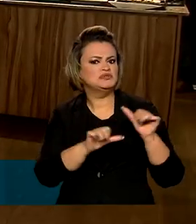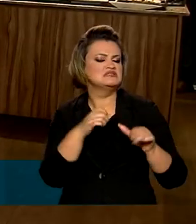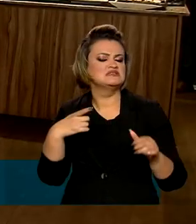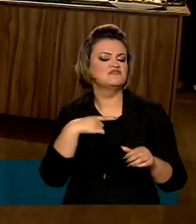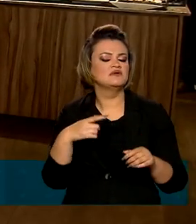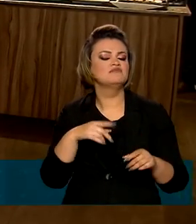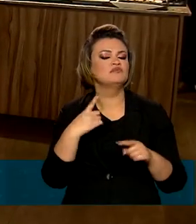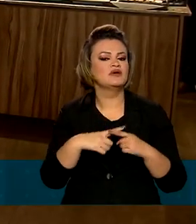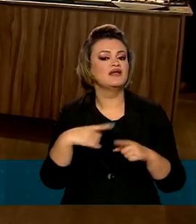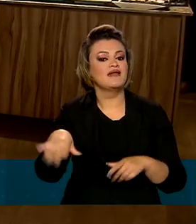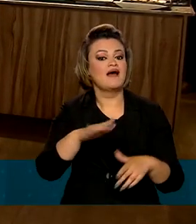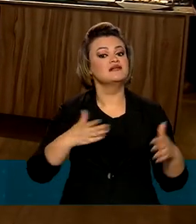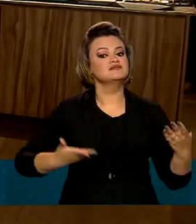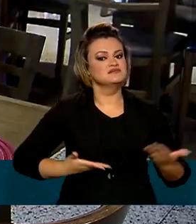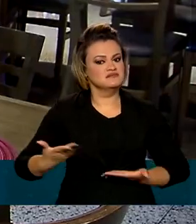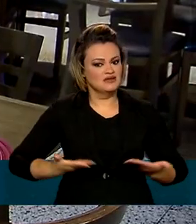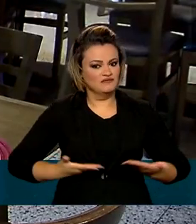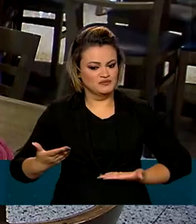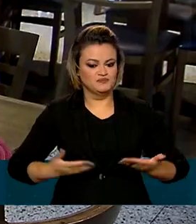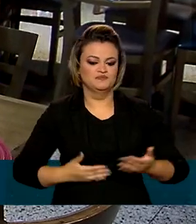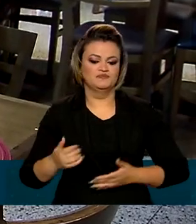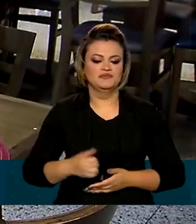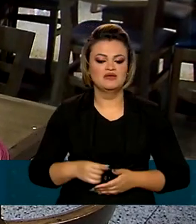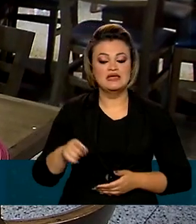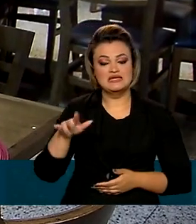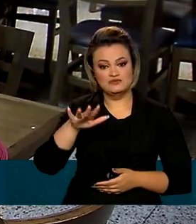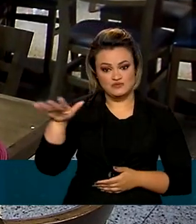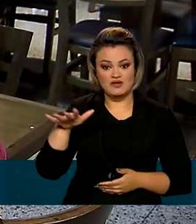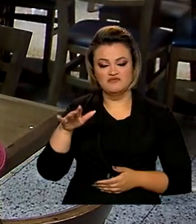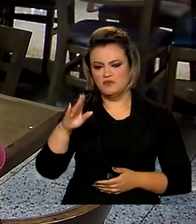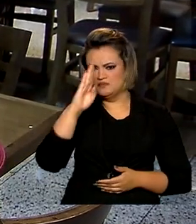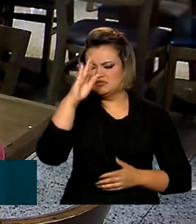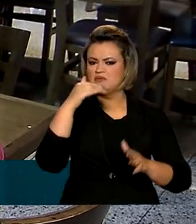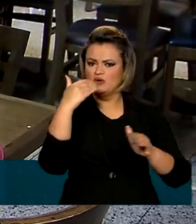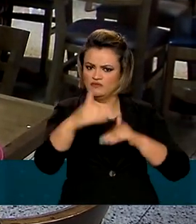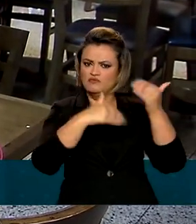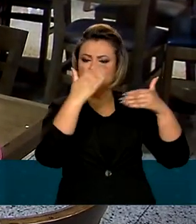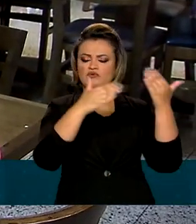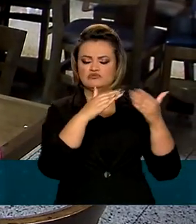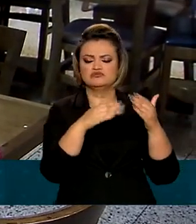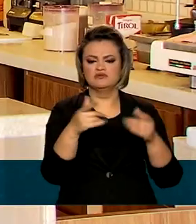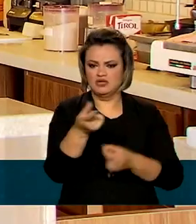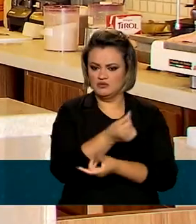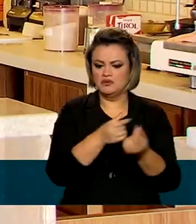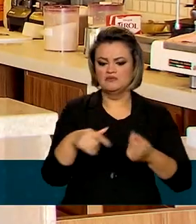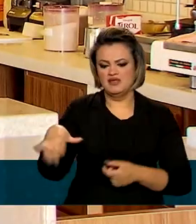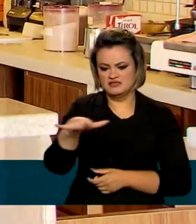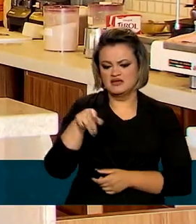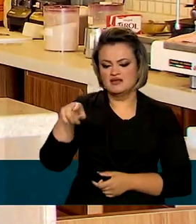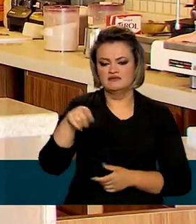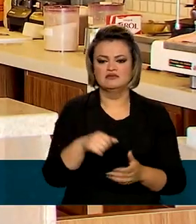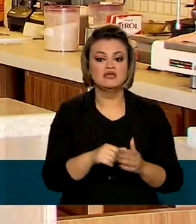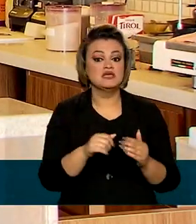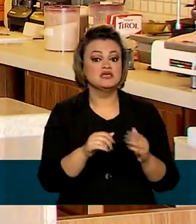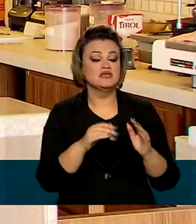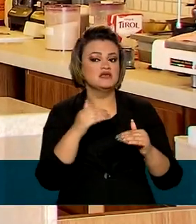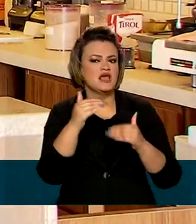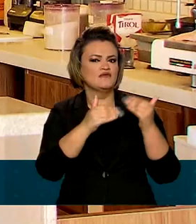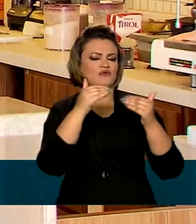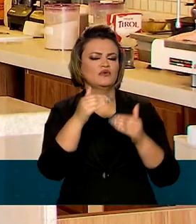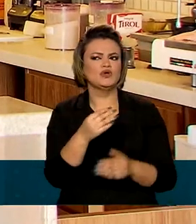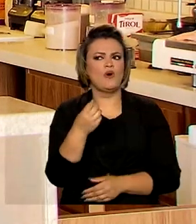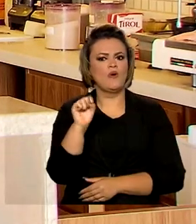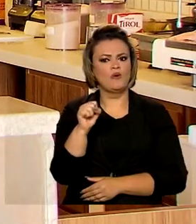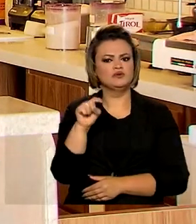está no setor de serviços. Além de ter sido destaque da economia no segundo trimestre, cresce, em média, 8